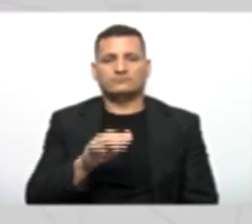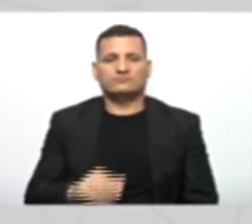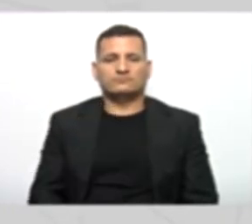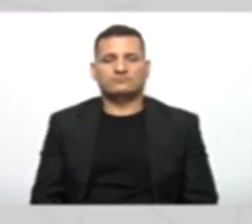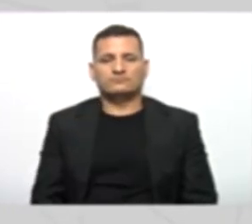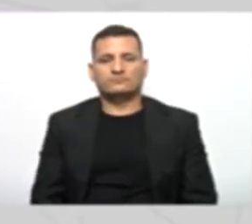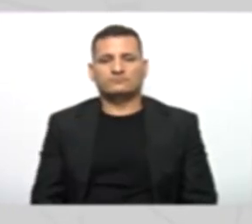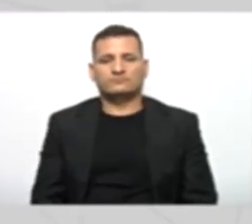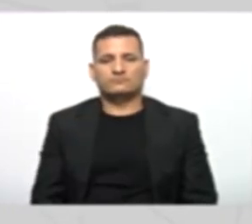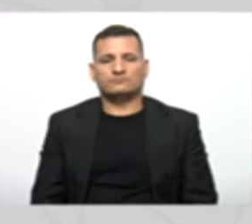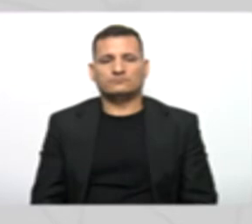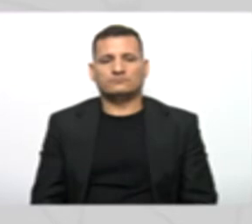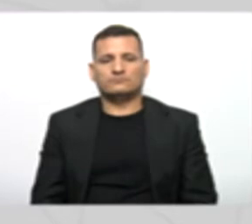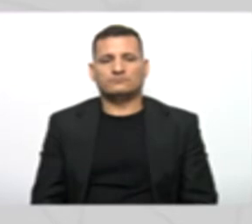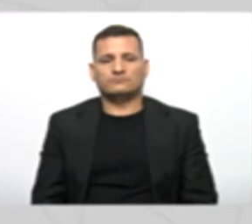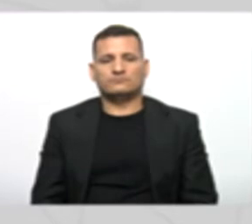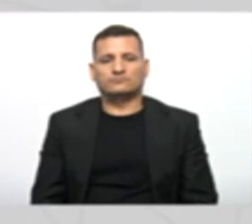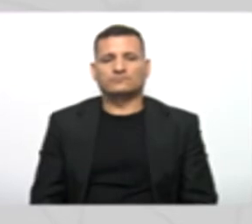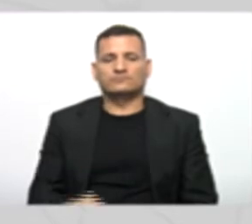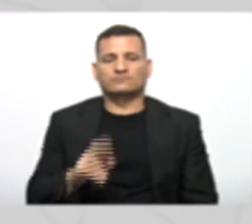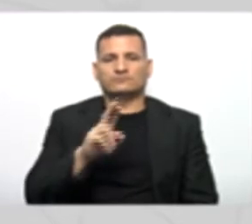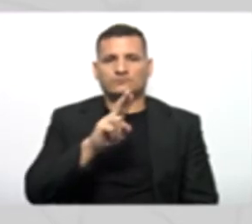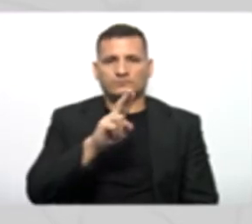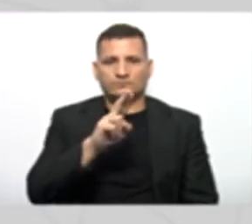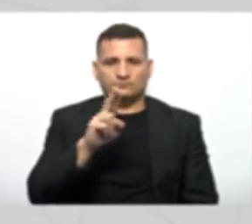Nome Fantasia